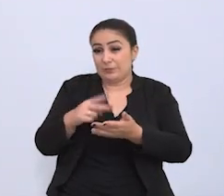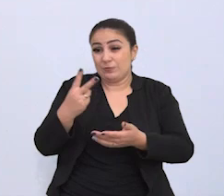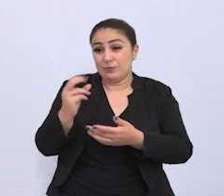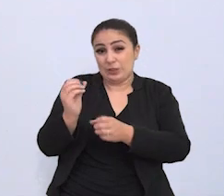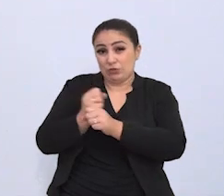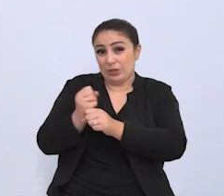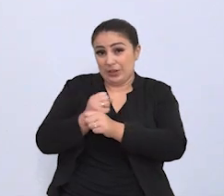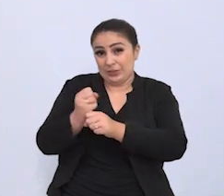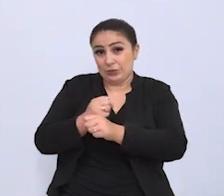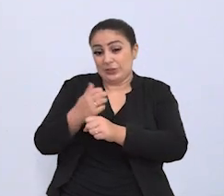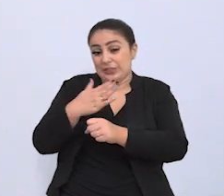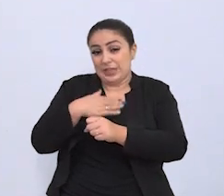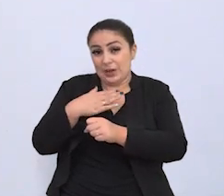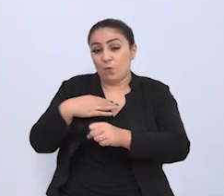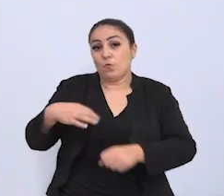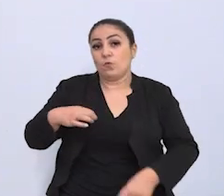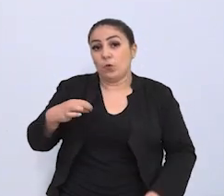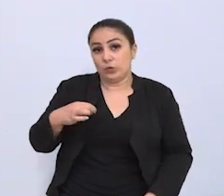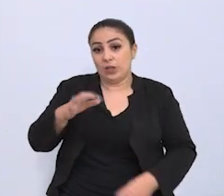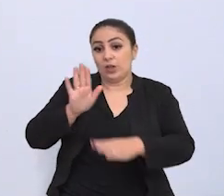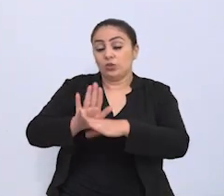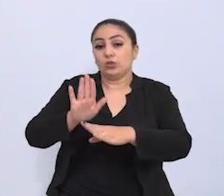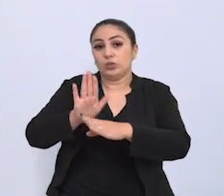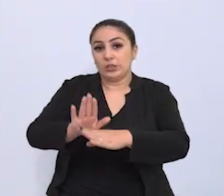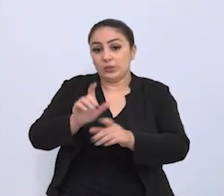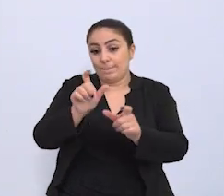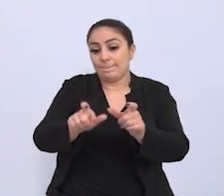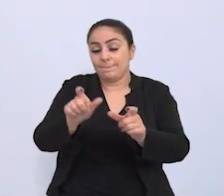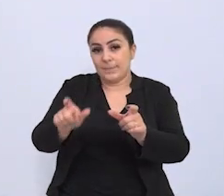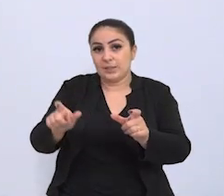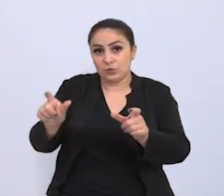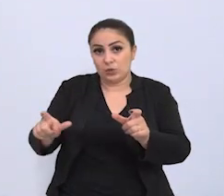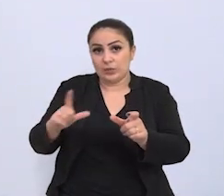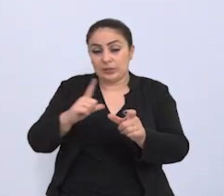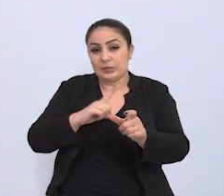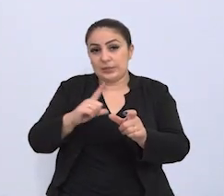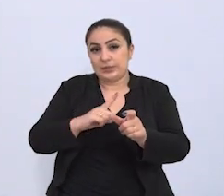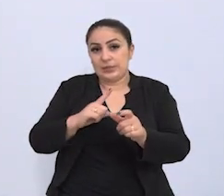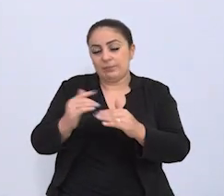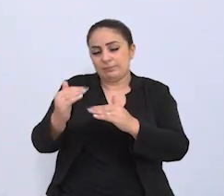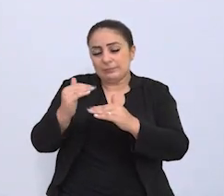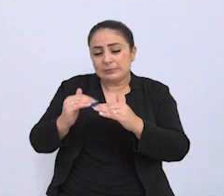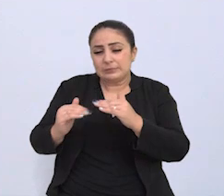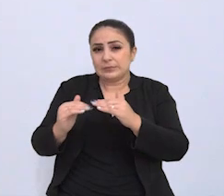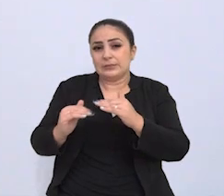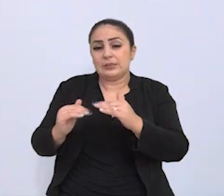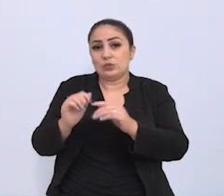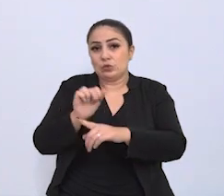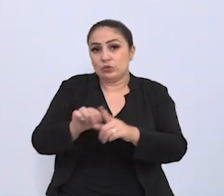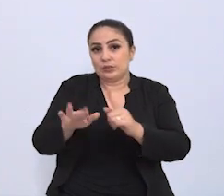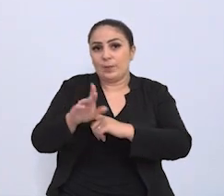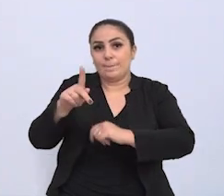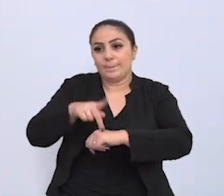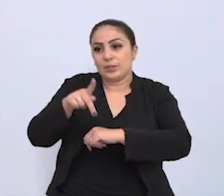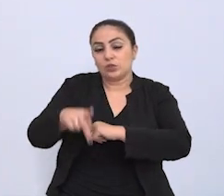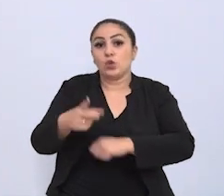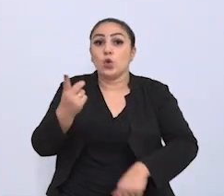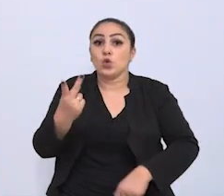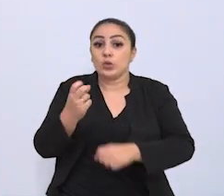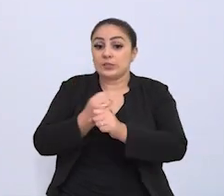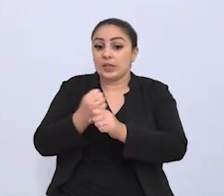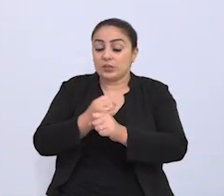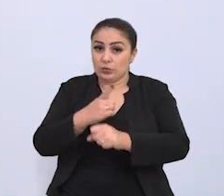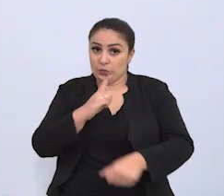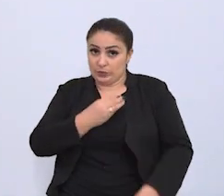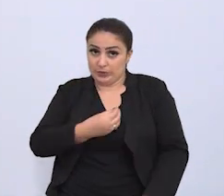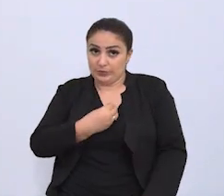fazem 20 anos que eu sou voluntária ajudando pessoas em vulnerabilidade social aqui em Passo Fundo. Há 12